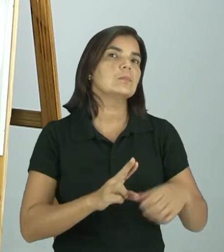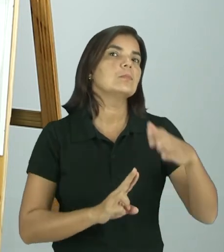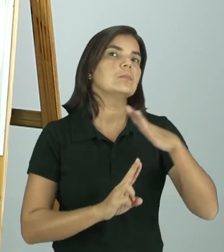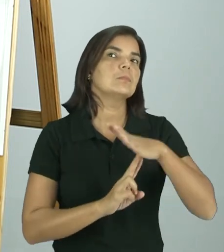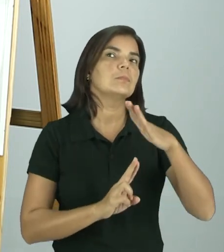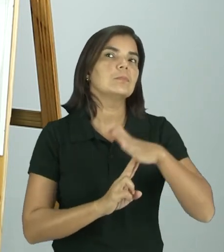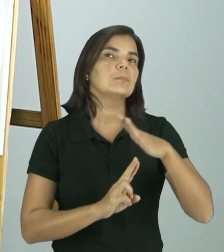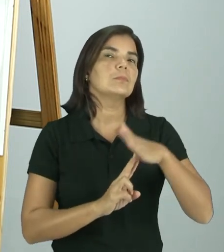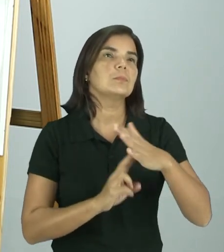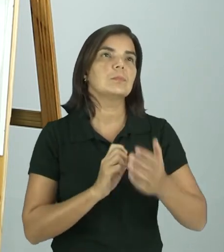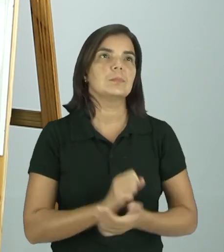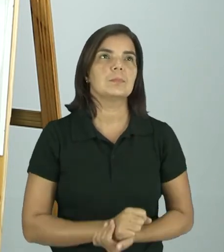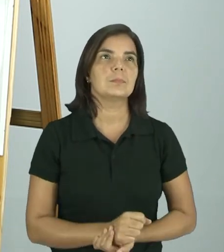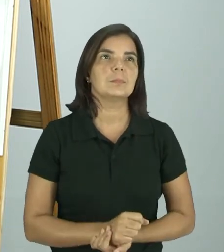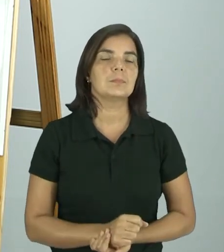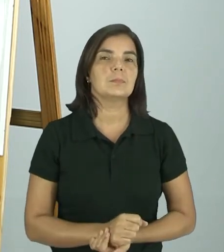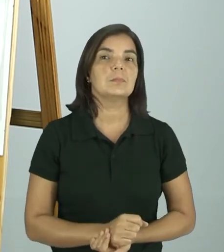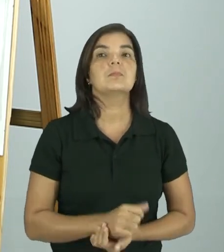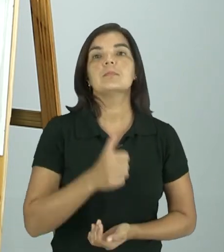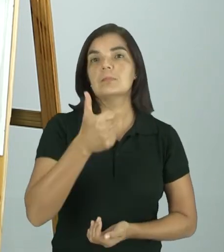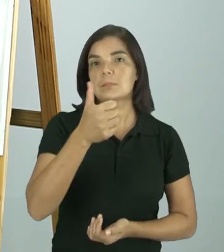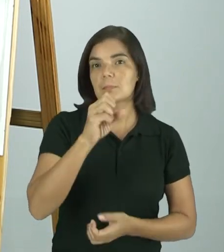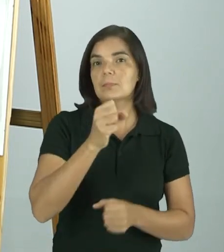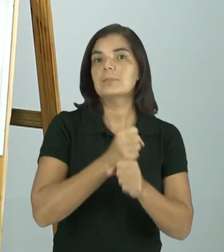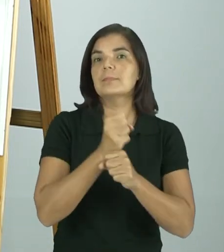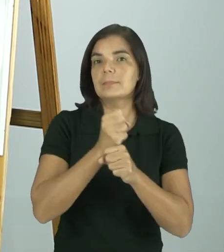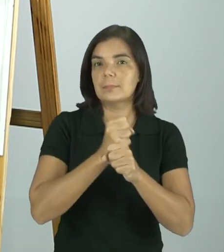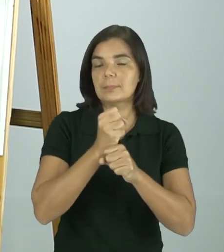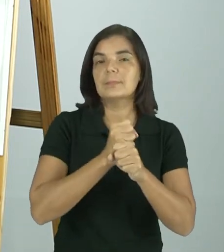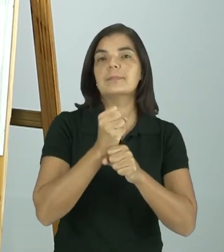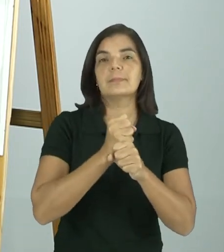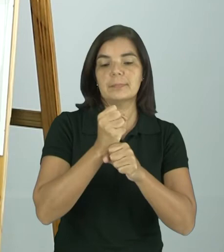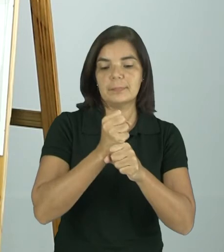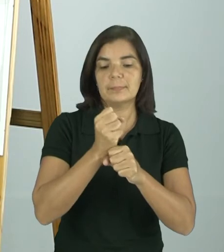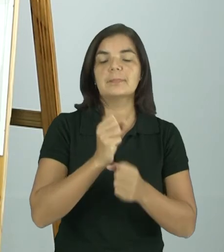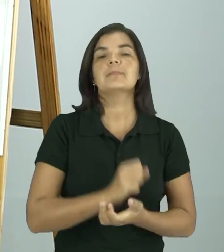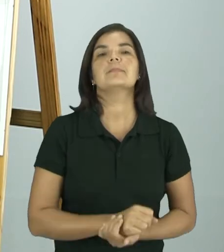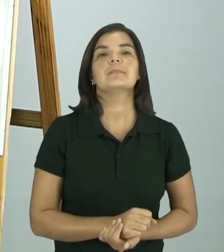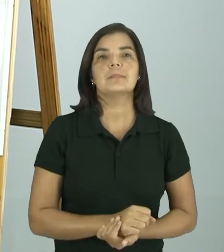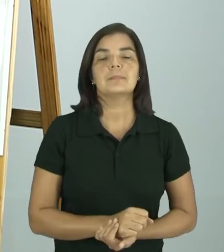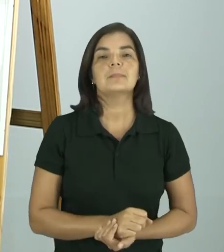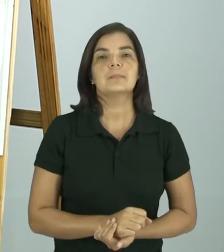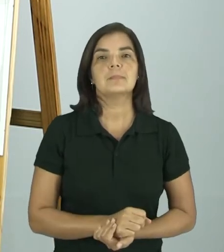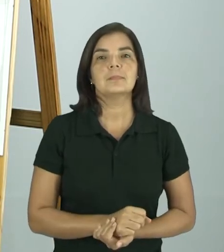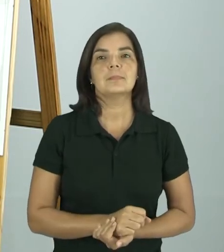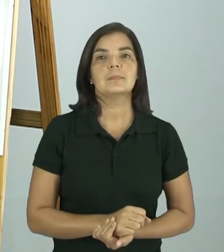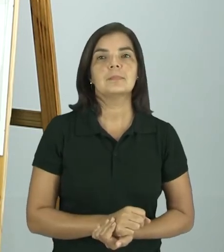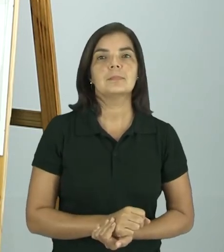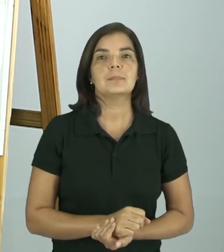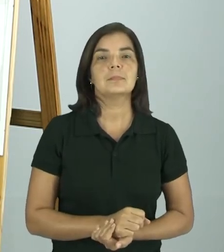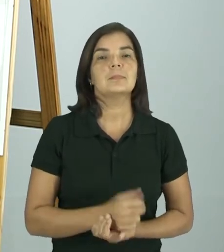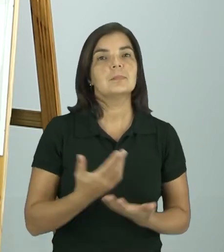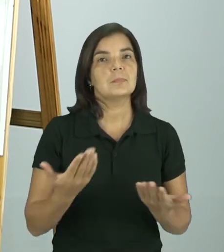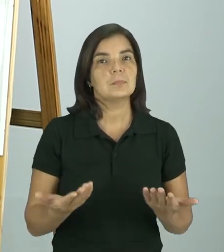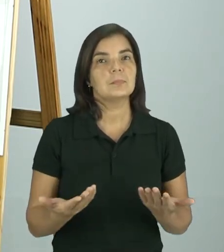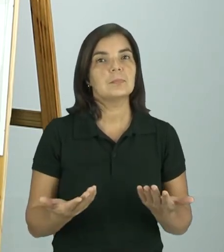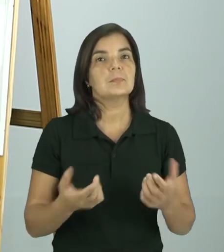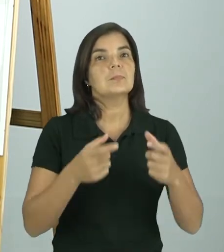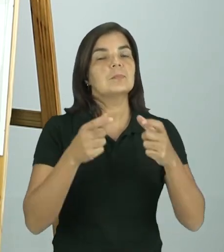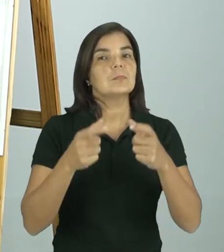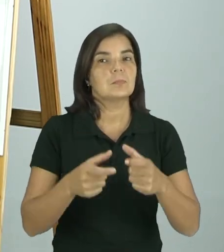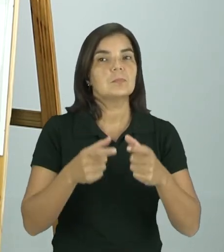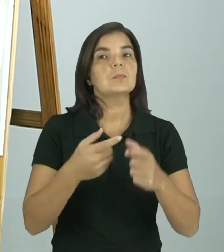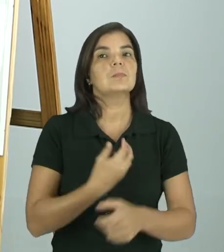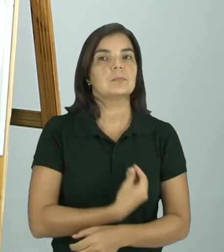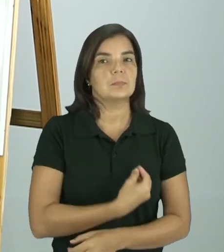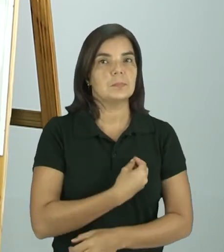Isso mesmo. Dez anos se passaram aqui, né? Neste espaço